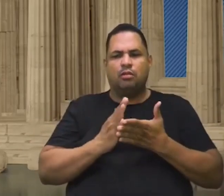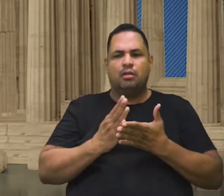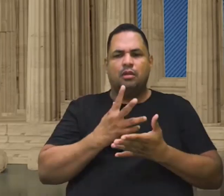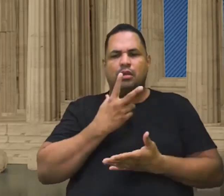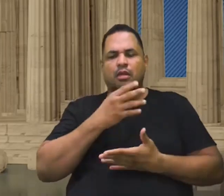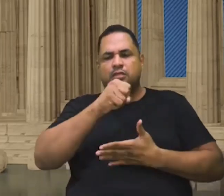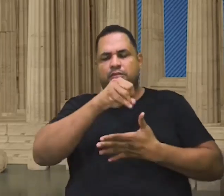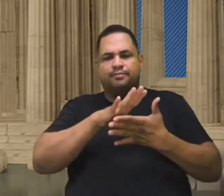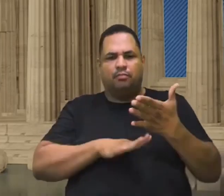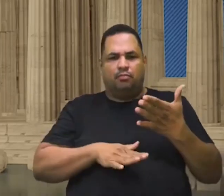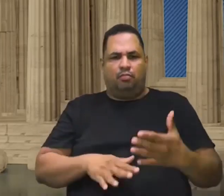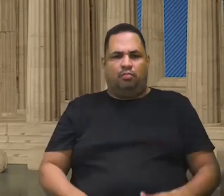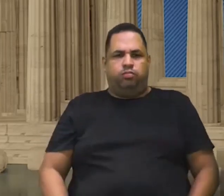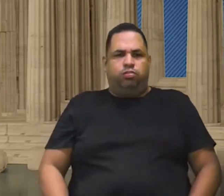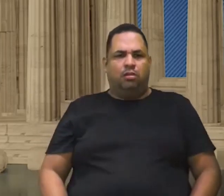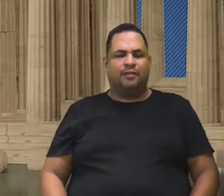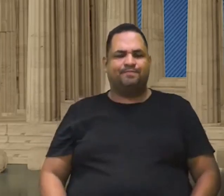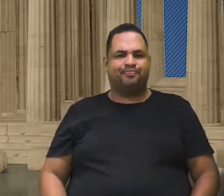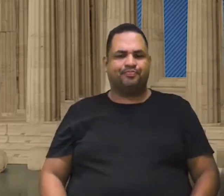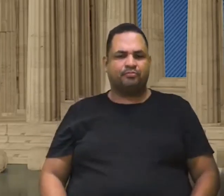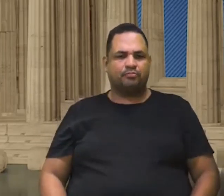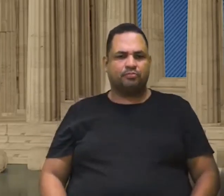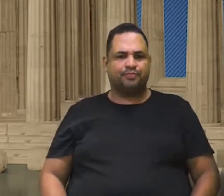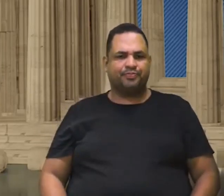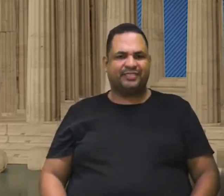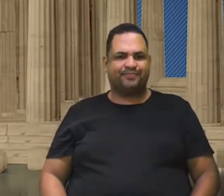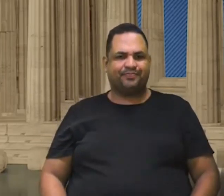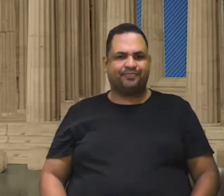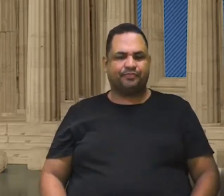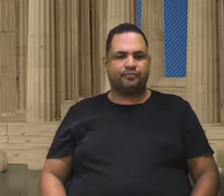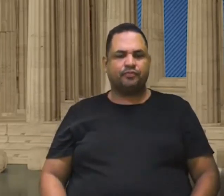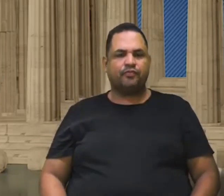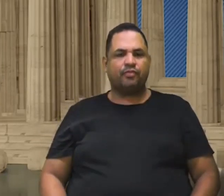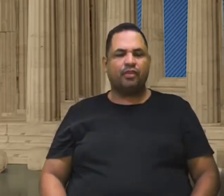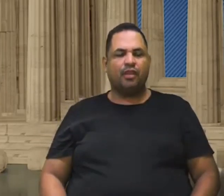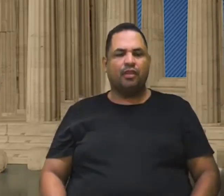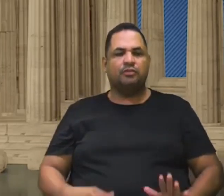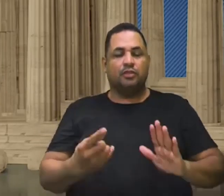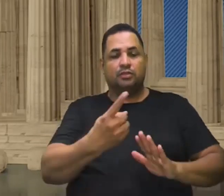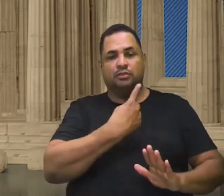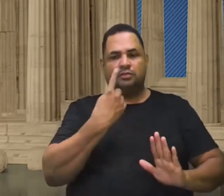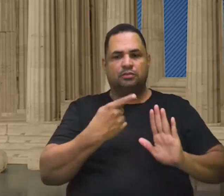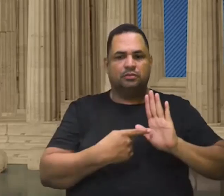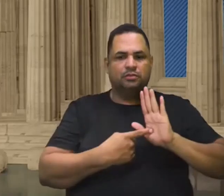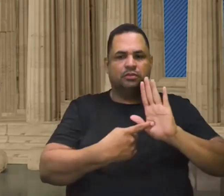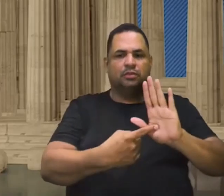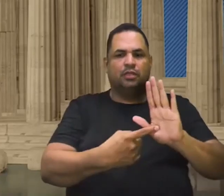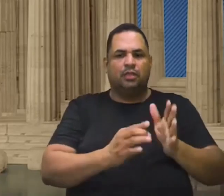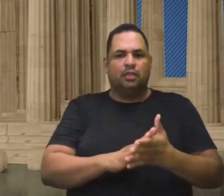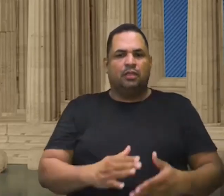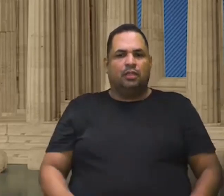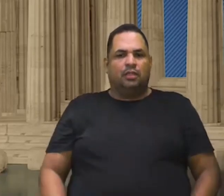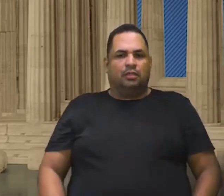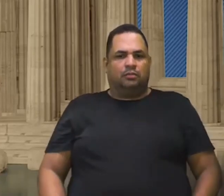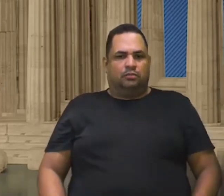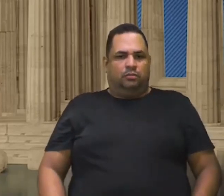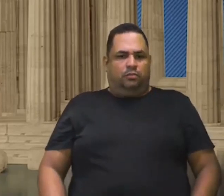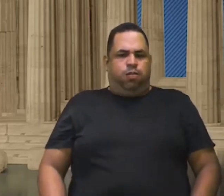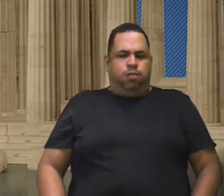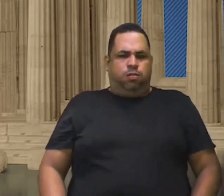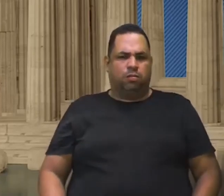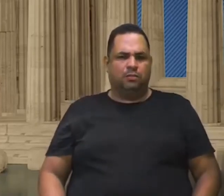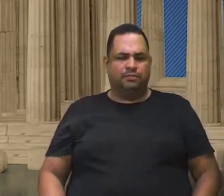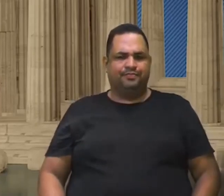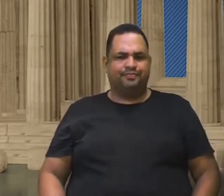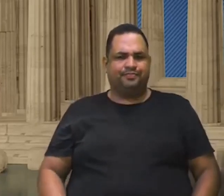dos outros componentes, curriculares, aqui apresentando para vocês, trazendo questões, inúmeras